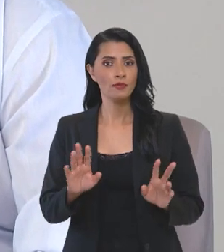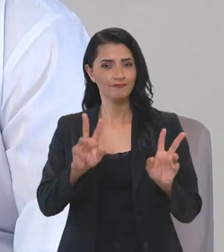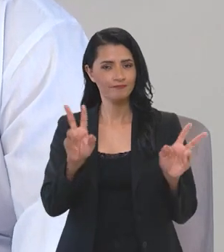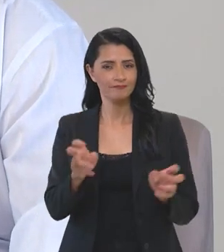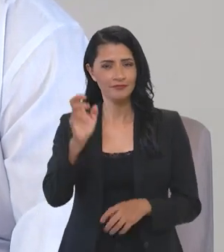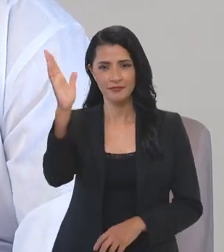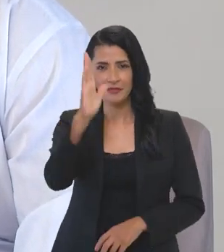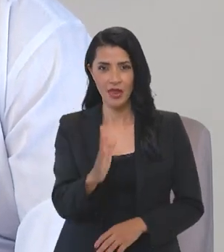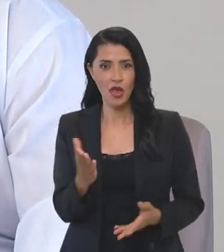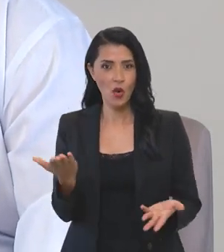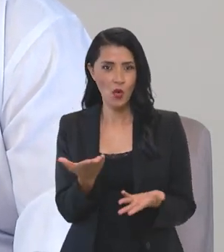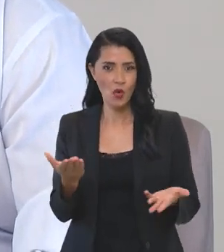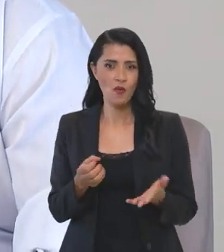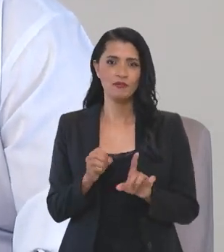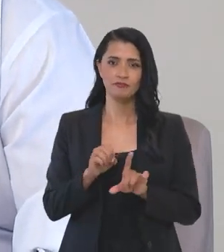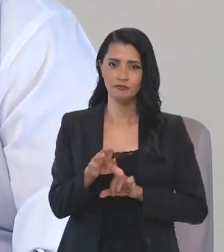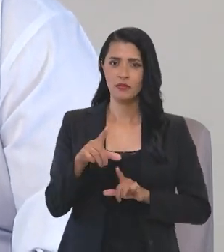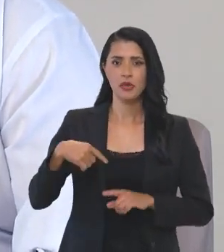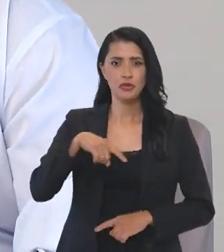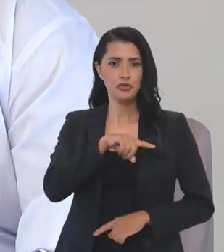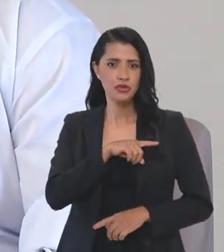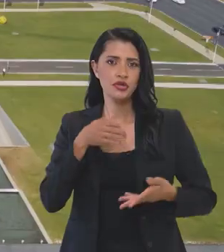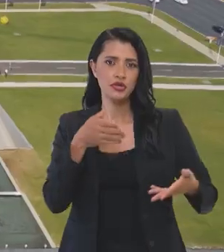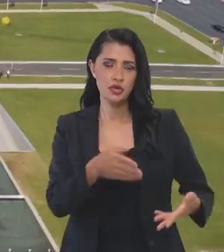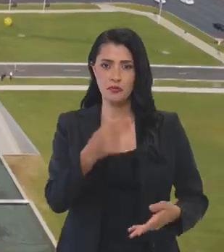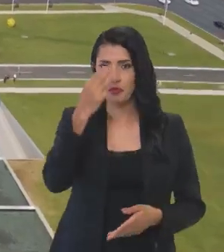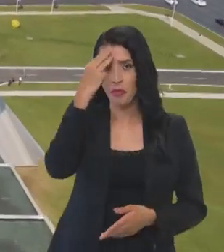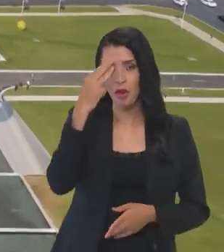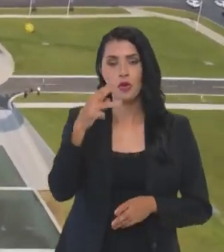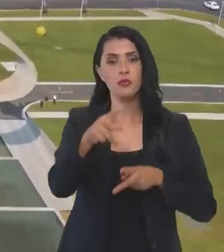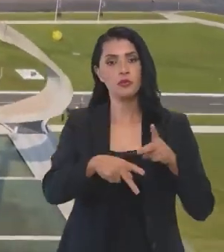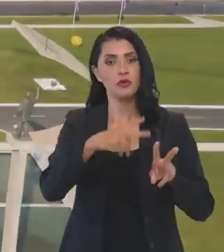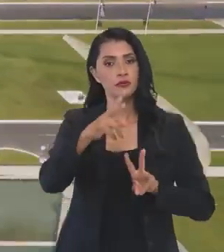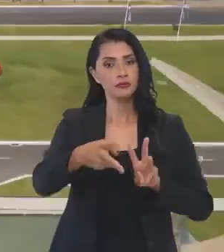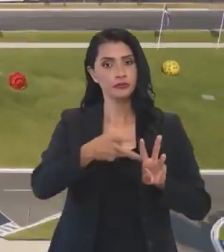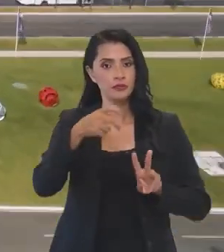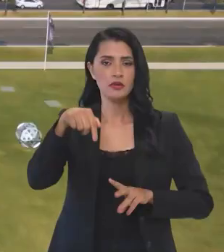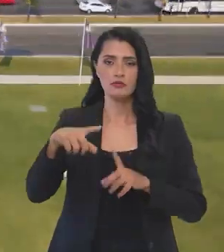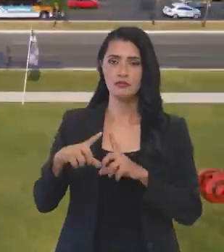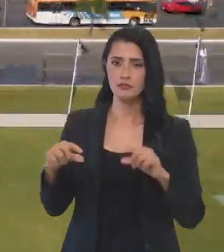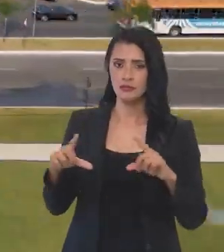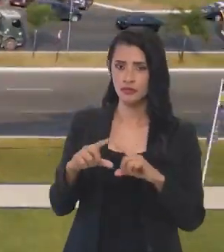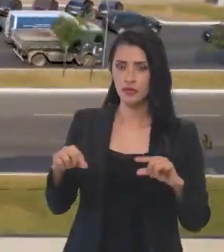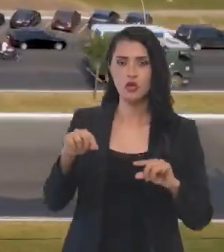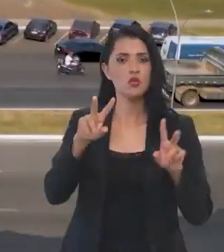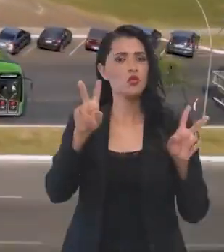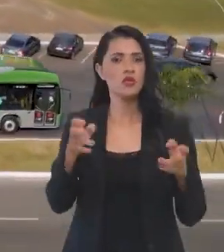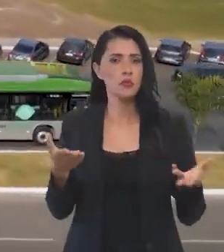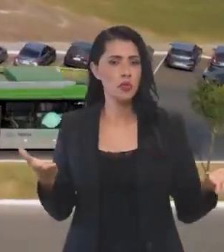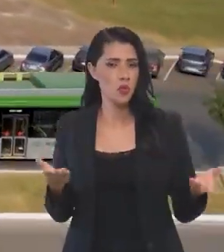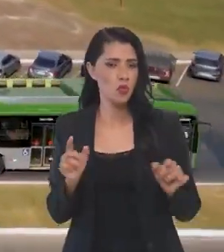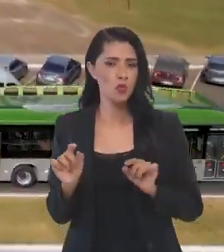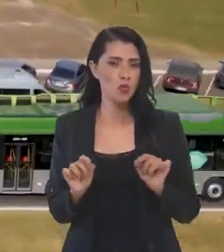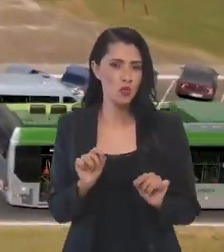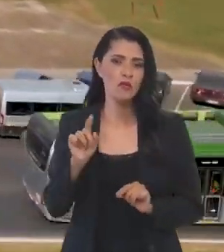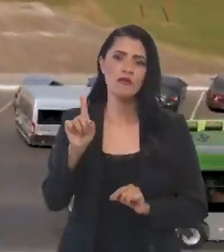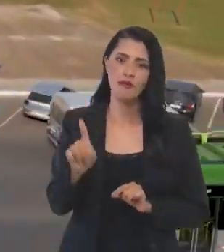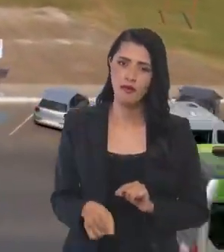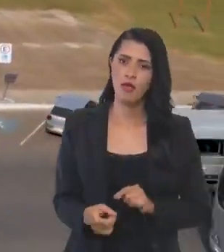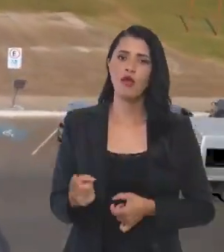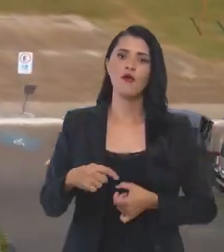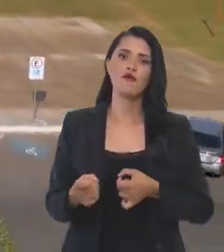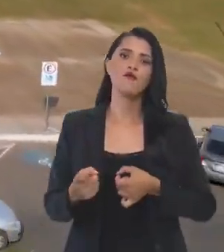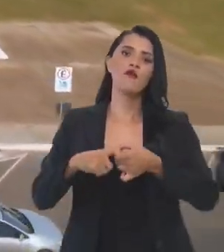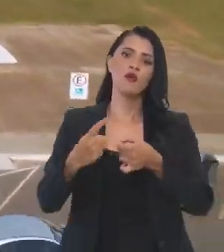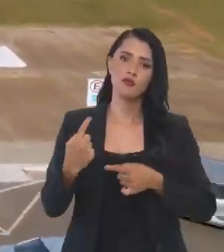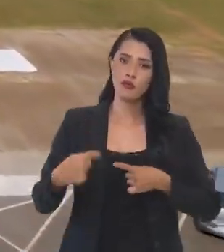Olá, o Brasil em Pauta está no ar. Nós estamos aqui no Memorial dos Povos Indígenas em Brasília e o tema do programa de hoje